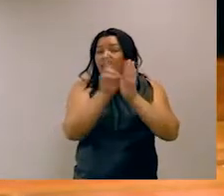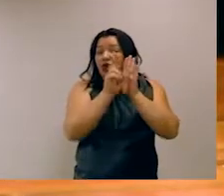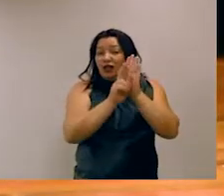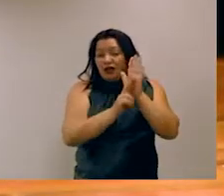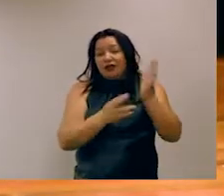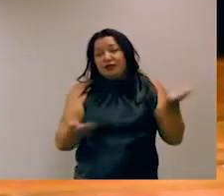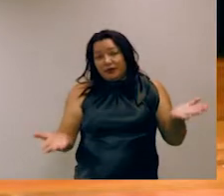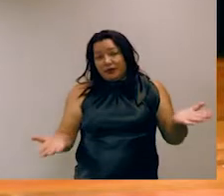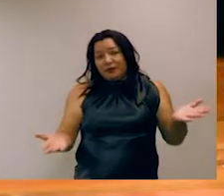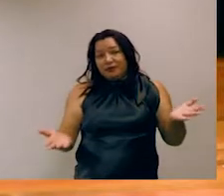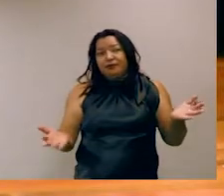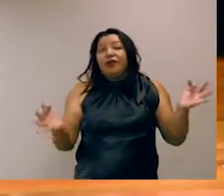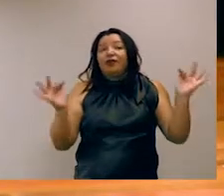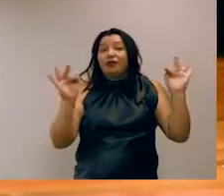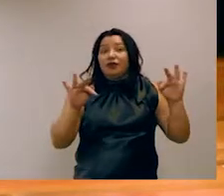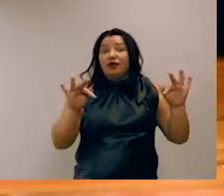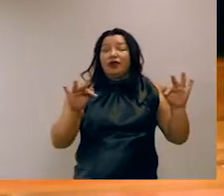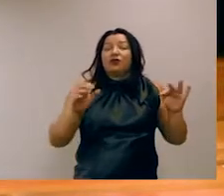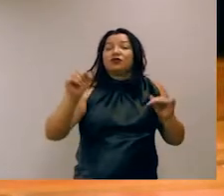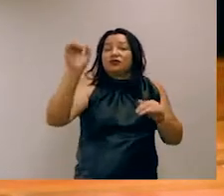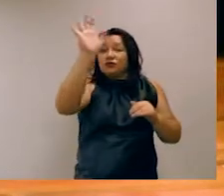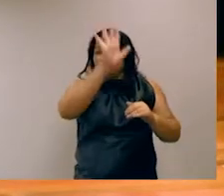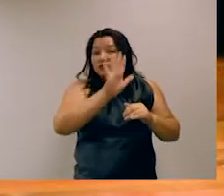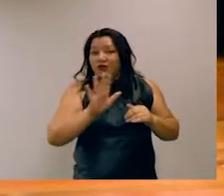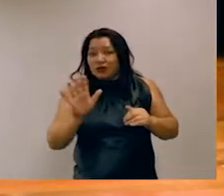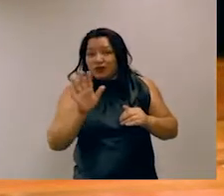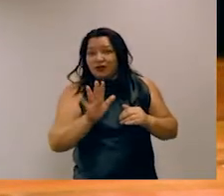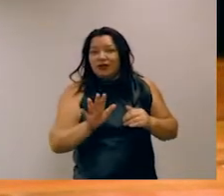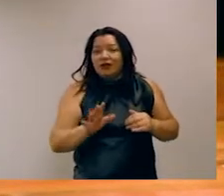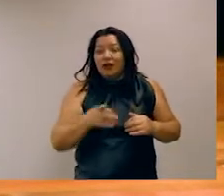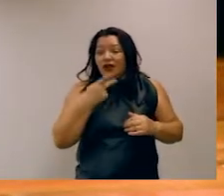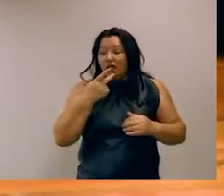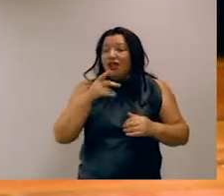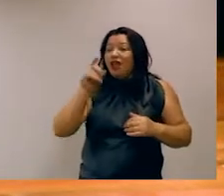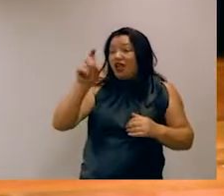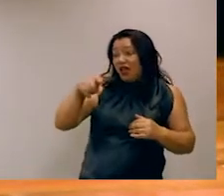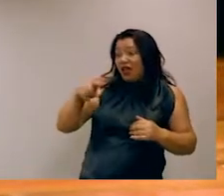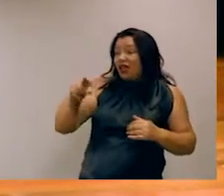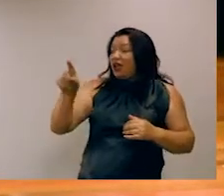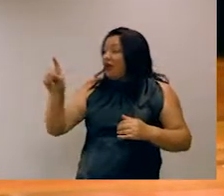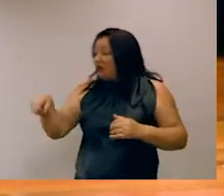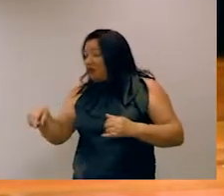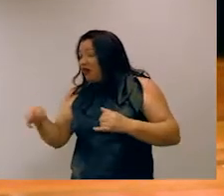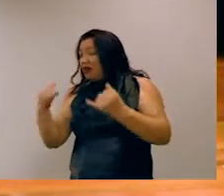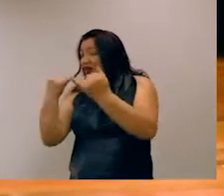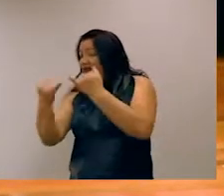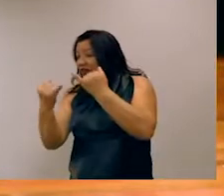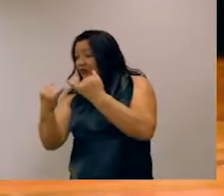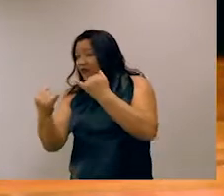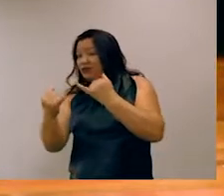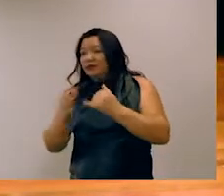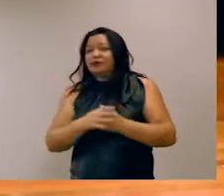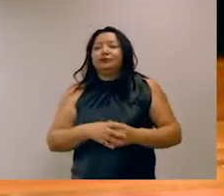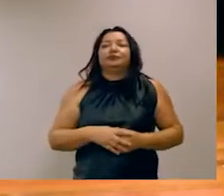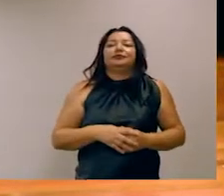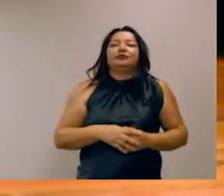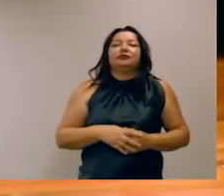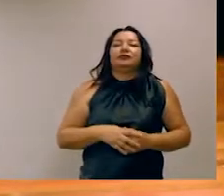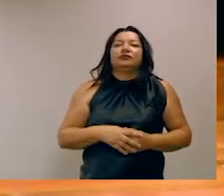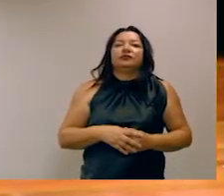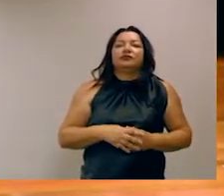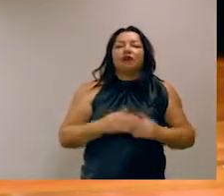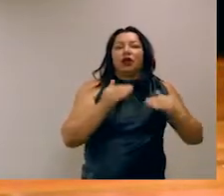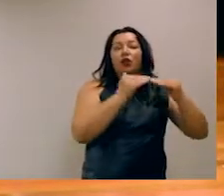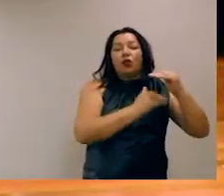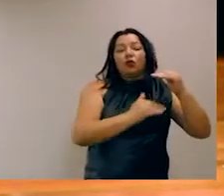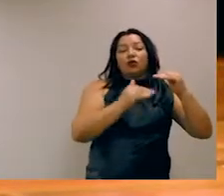Finalmente, uma generalização do anterior, em vez de apenas dizer é ou não é equivalente, semanticamente, estima-se o nível de